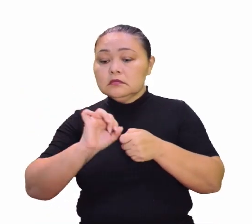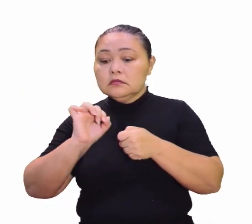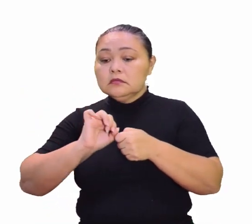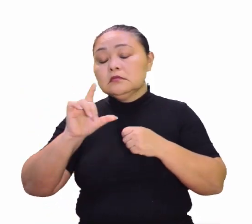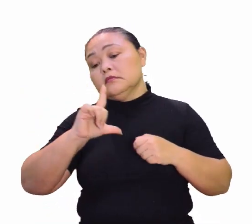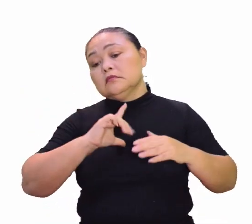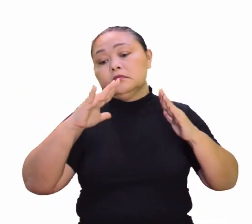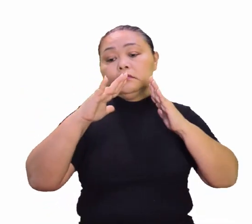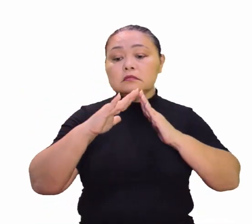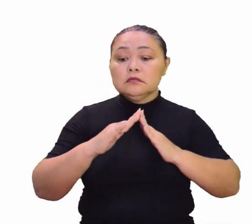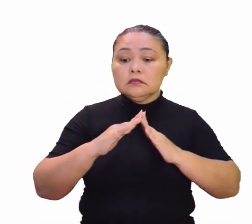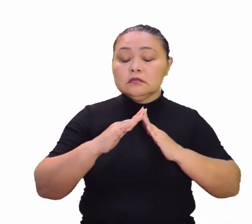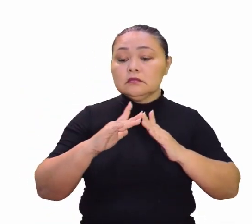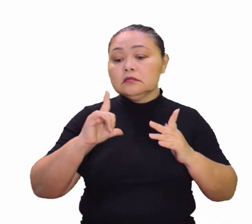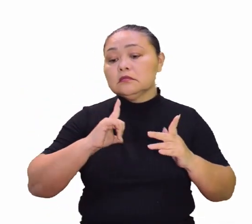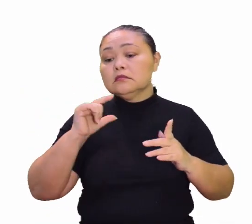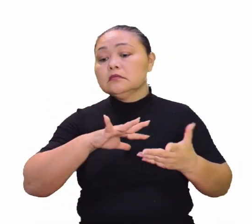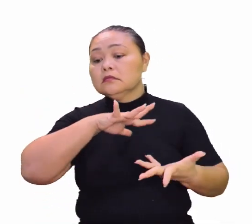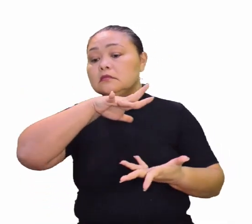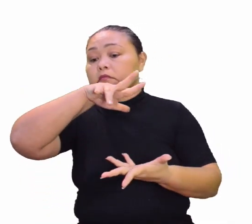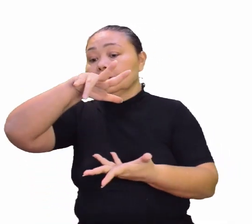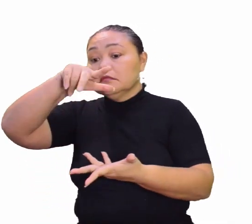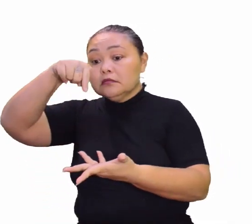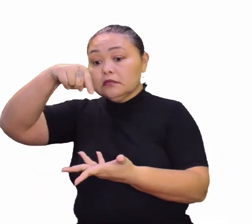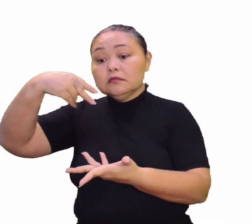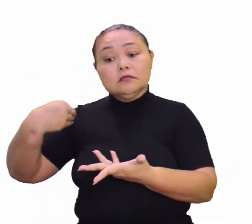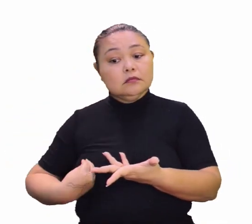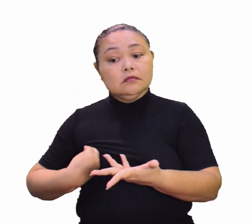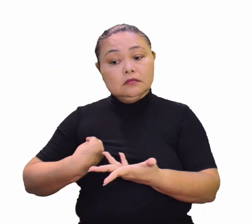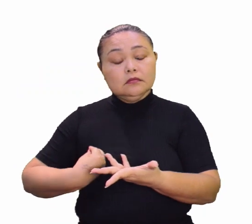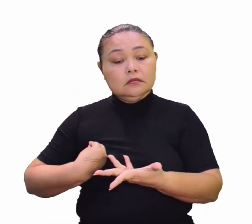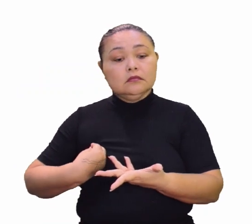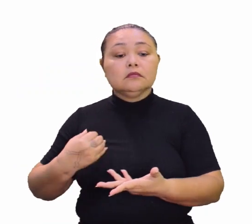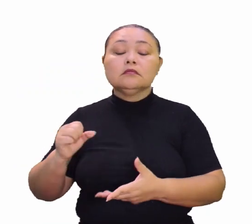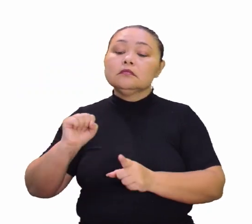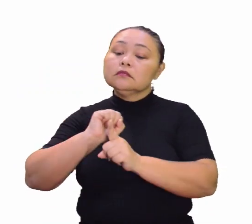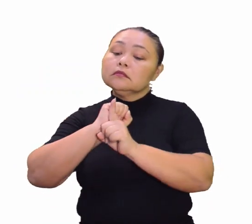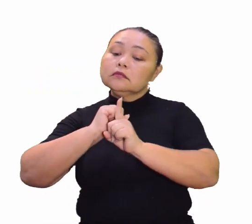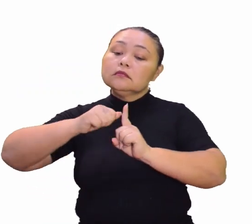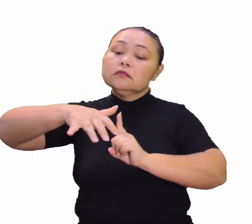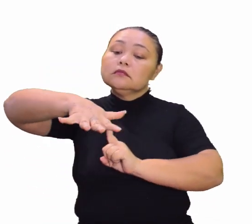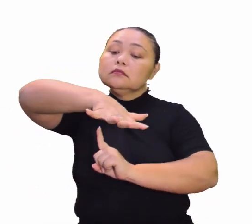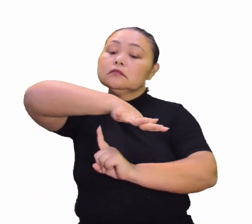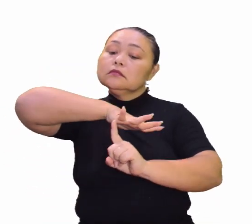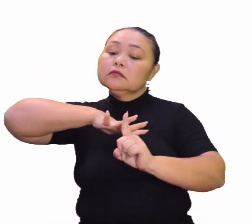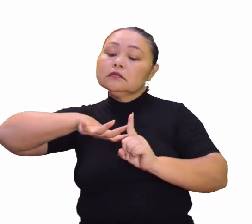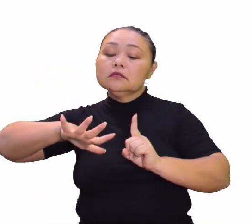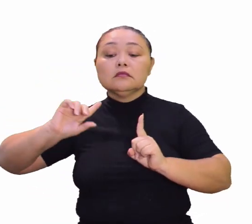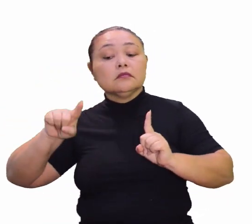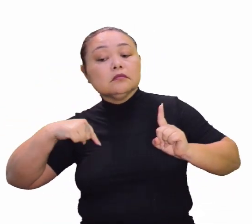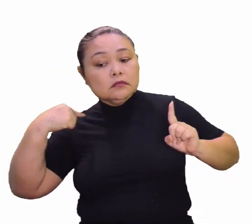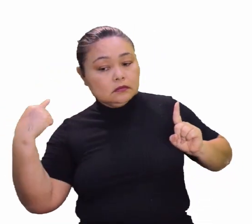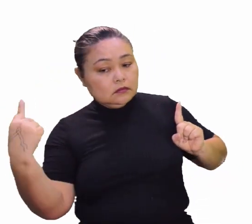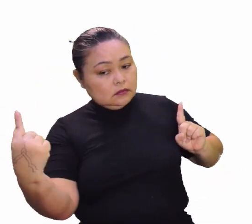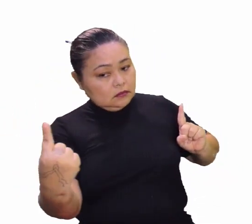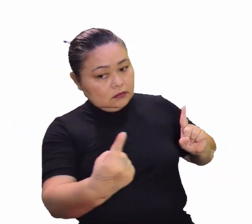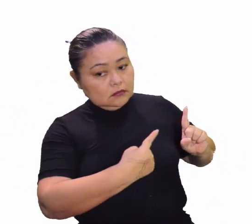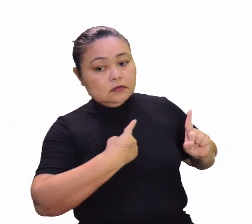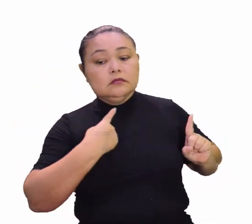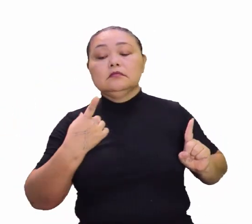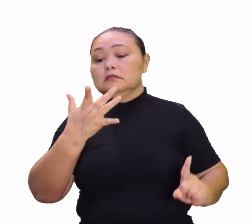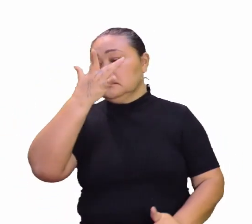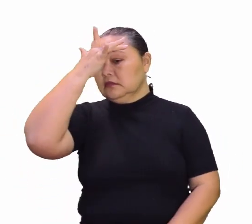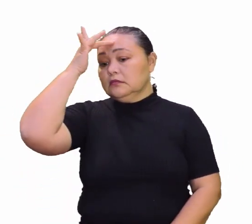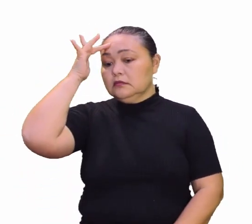uma casa, só é o planeta Terra. Muito bem. E o social. Social somos nós, sociedade.